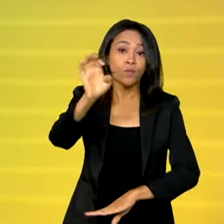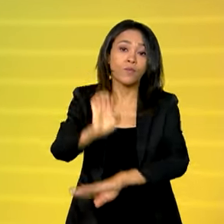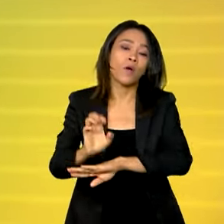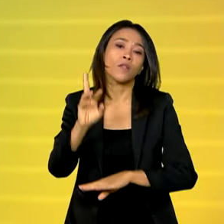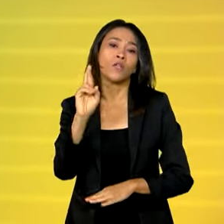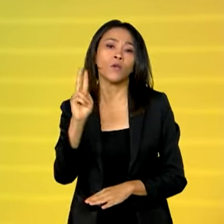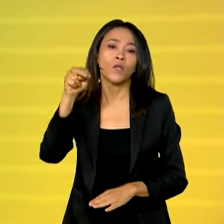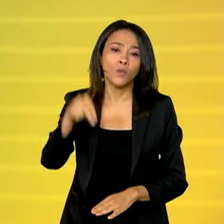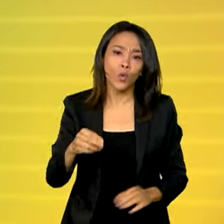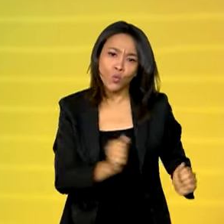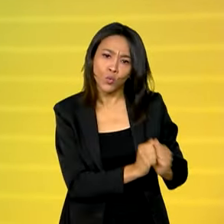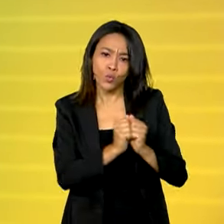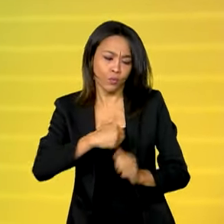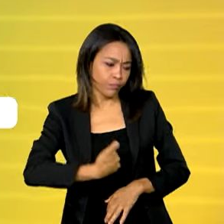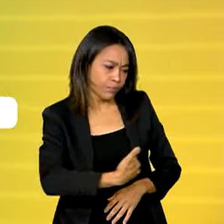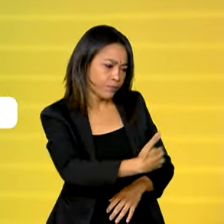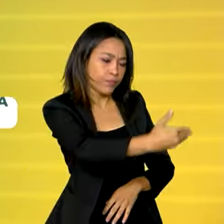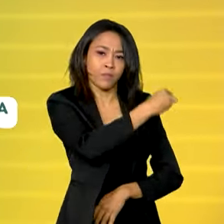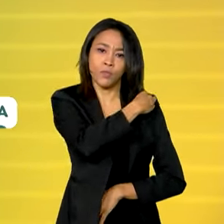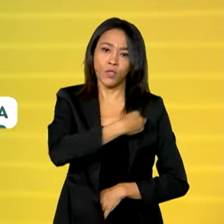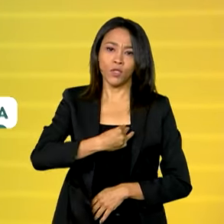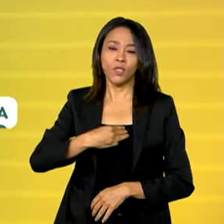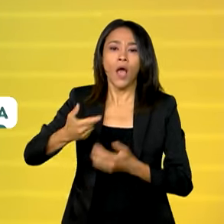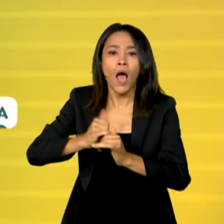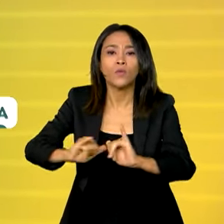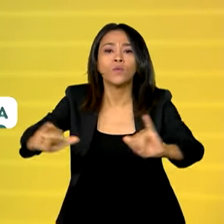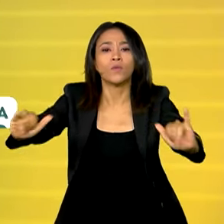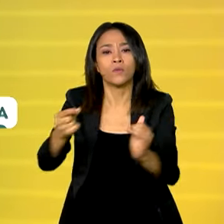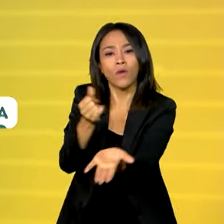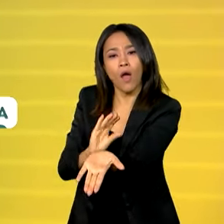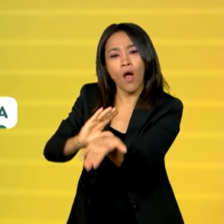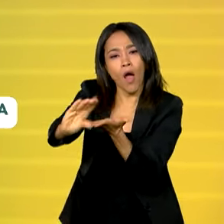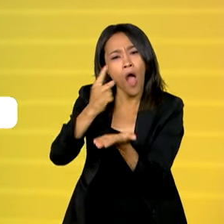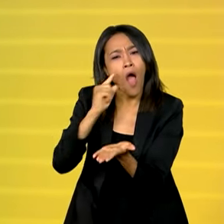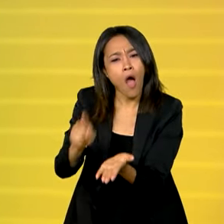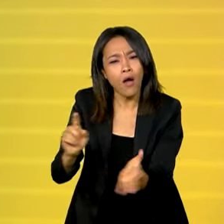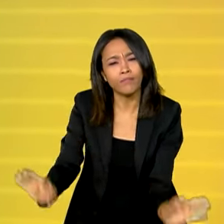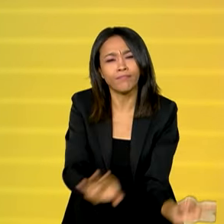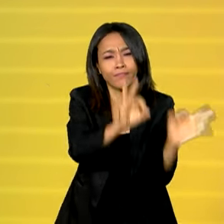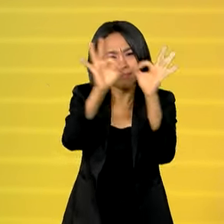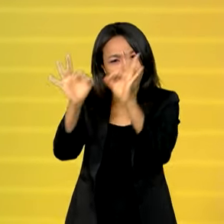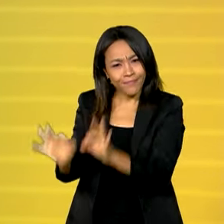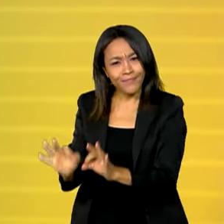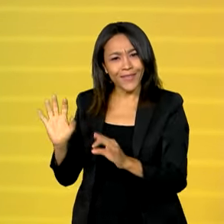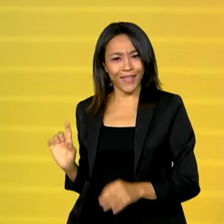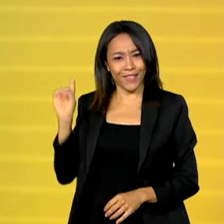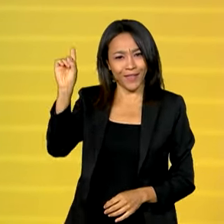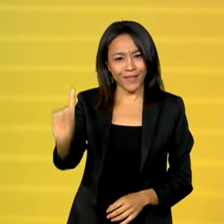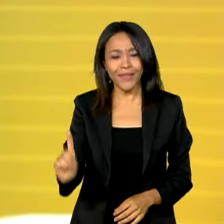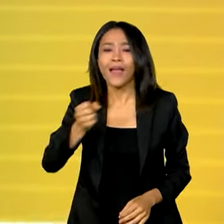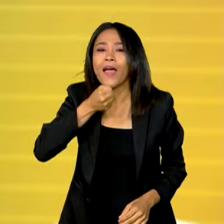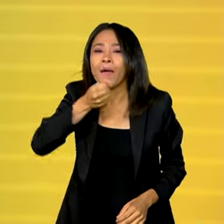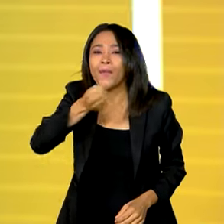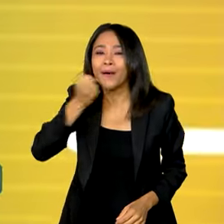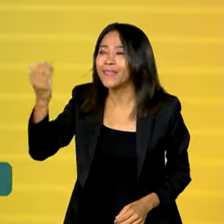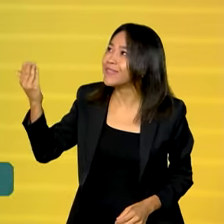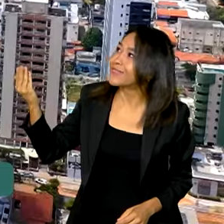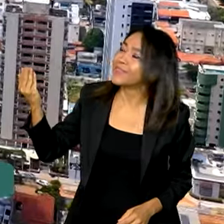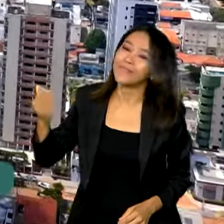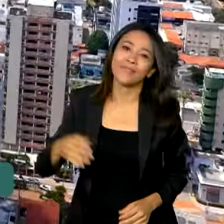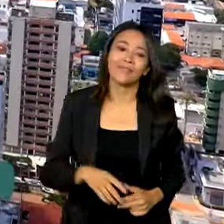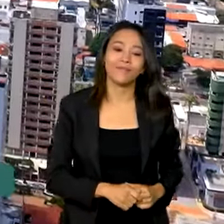ministros, Lula anunciou uma série de investimentos no Estado. Veja na reportagem da nossa enviada, Luciana Colares de Holanda.